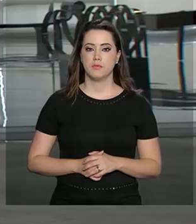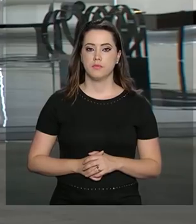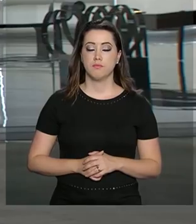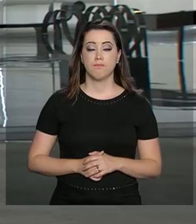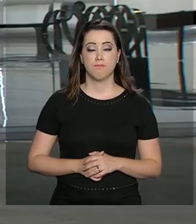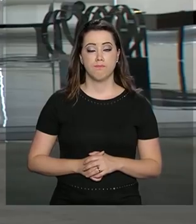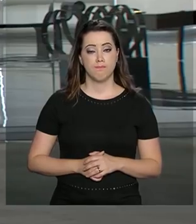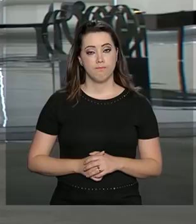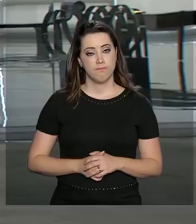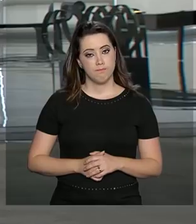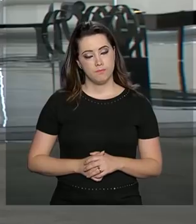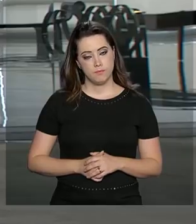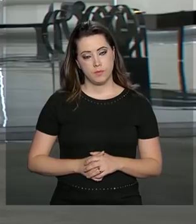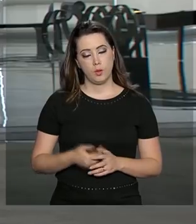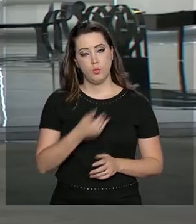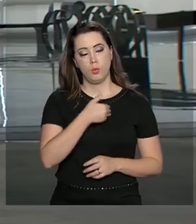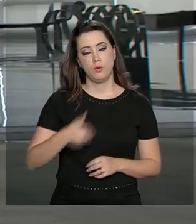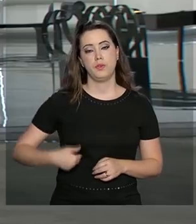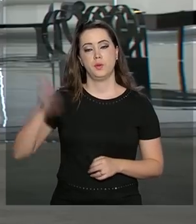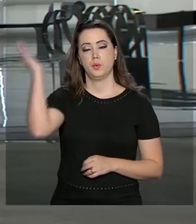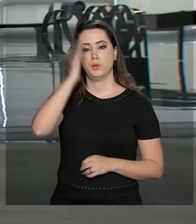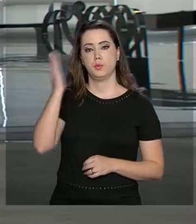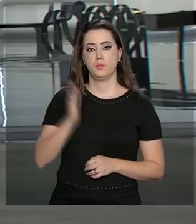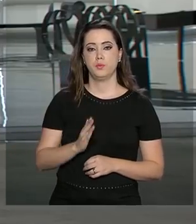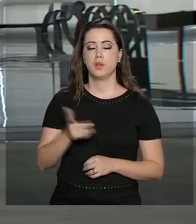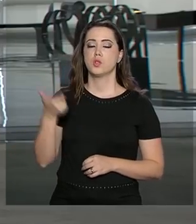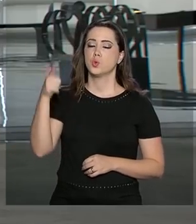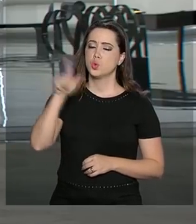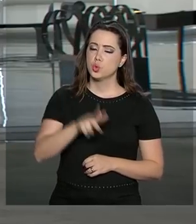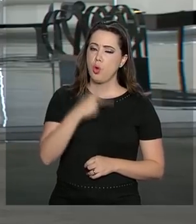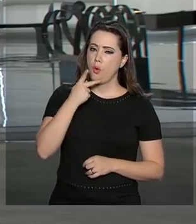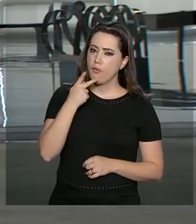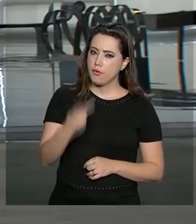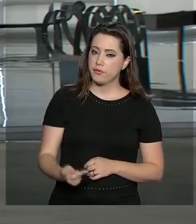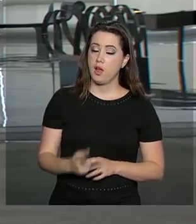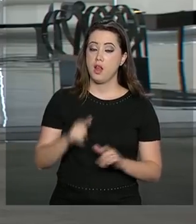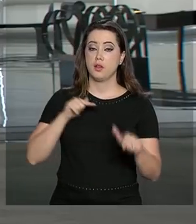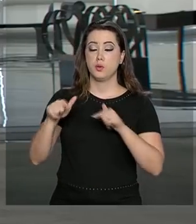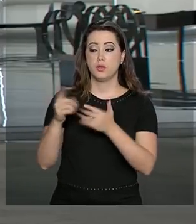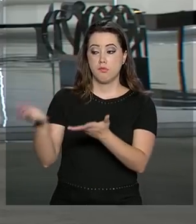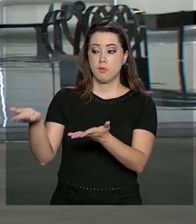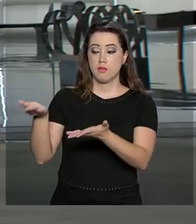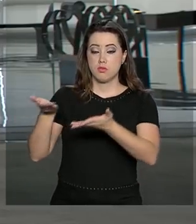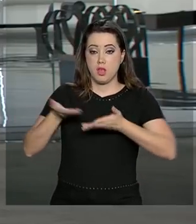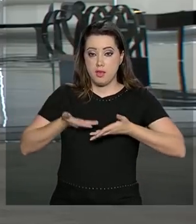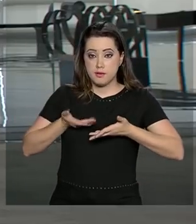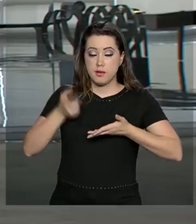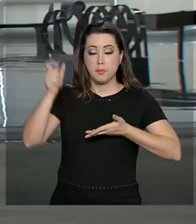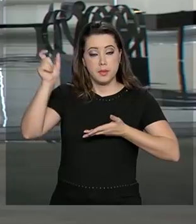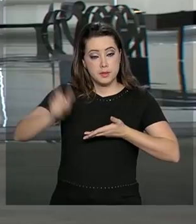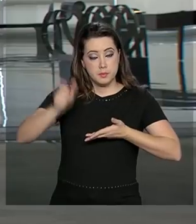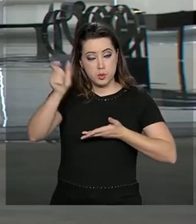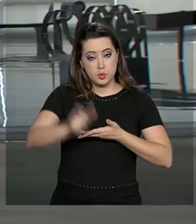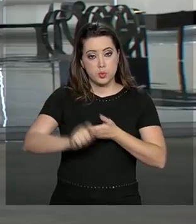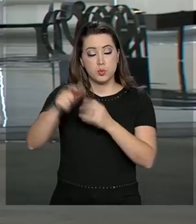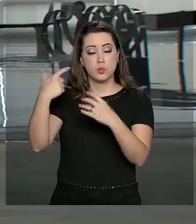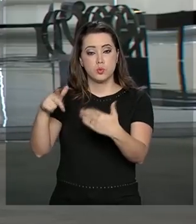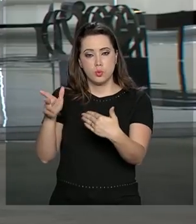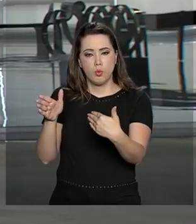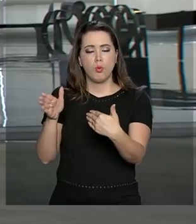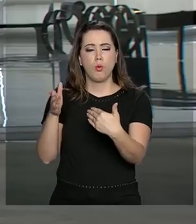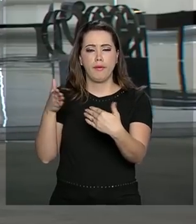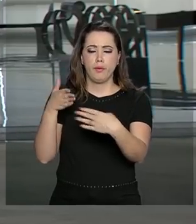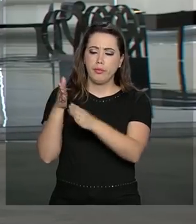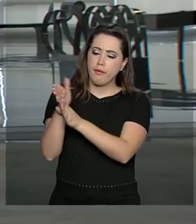O governo brasileiro reitera que a operação acolhida que é realizada ali na região, ela